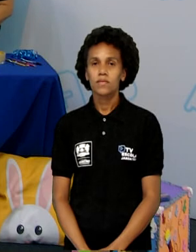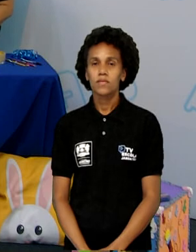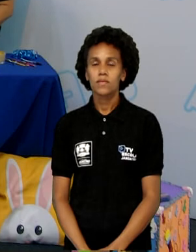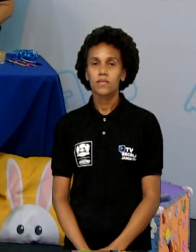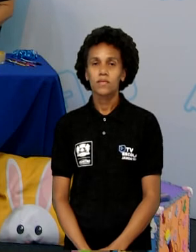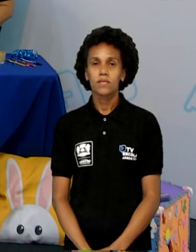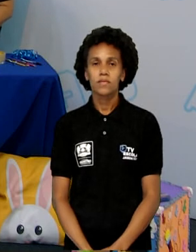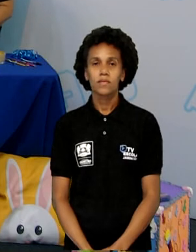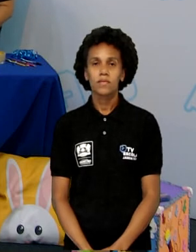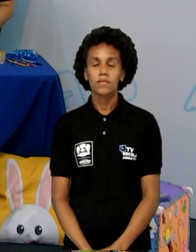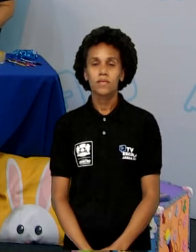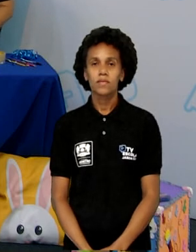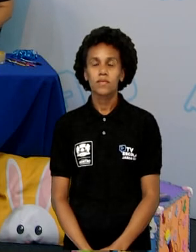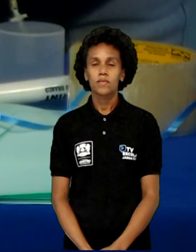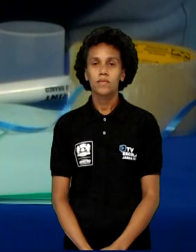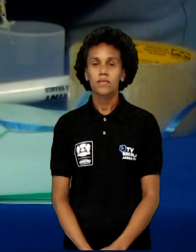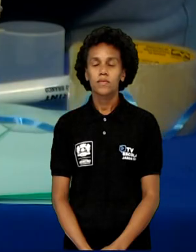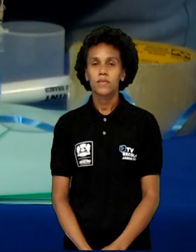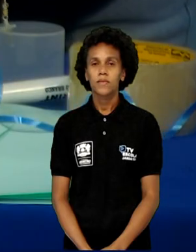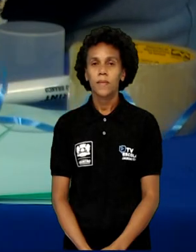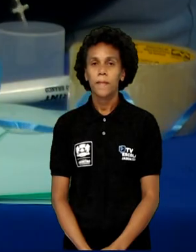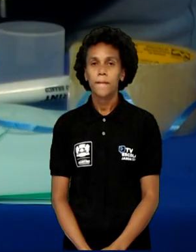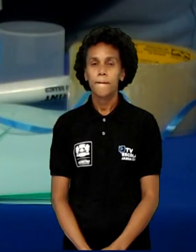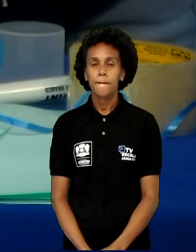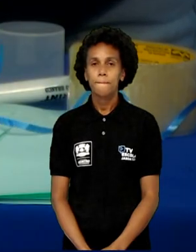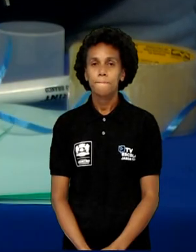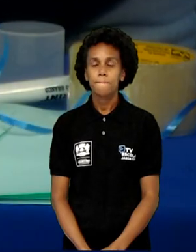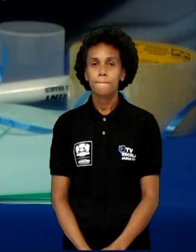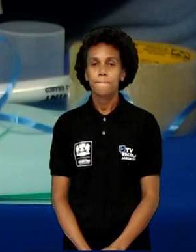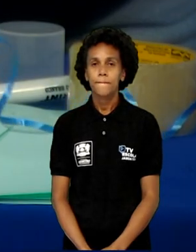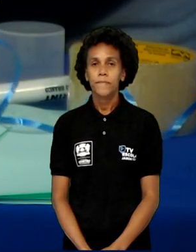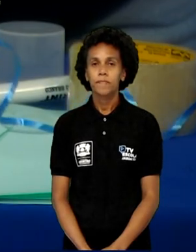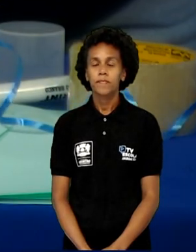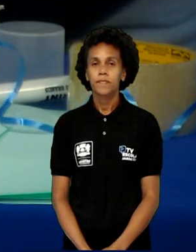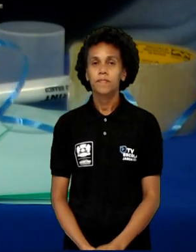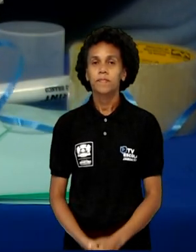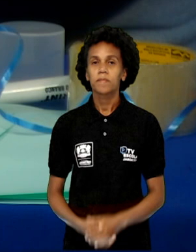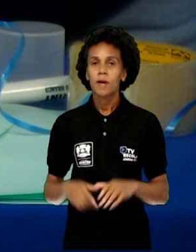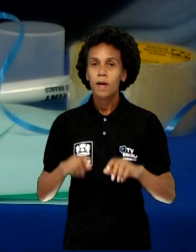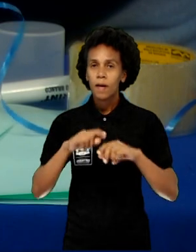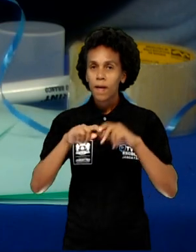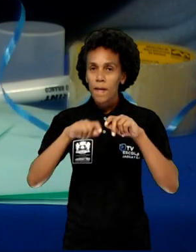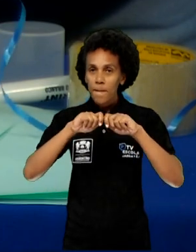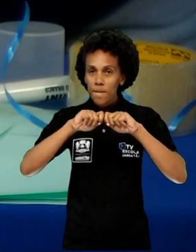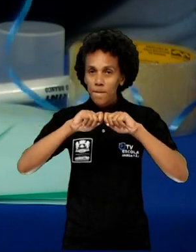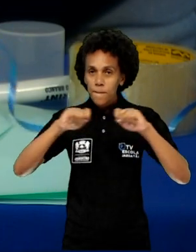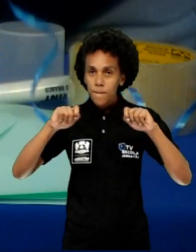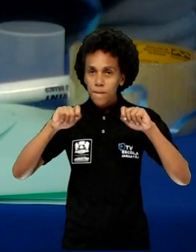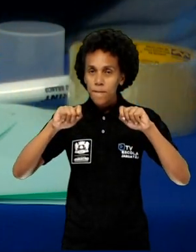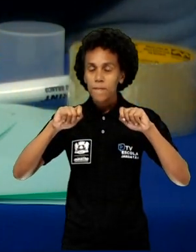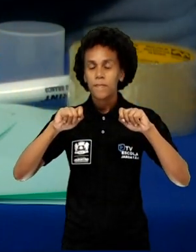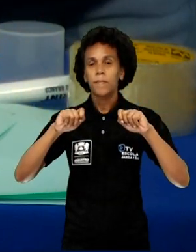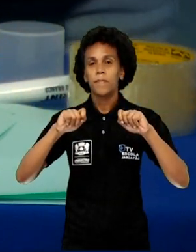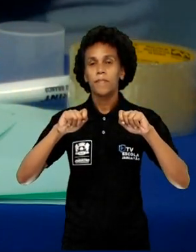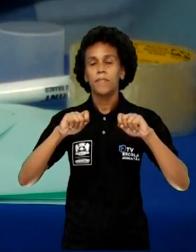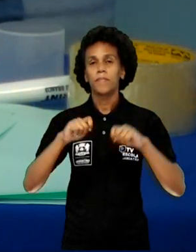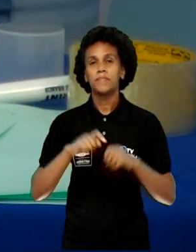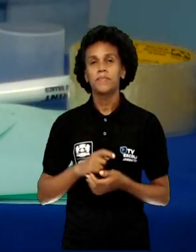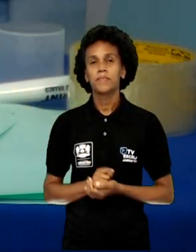certo? Apertem um pouquinho para que a tartaruga não fuja. Olha aí.